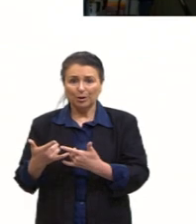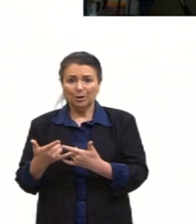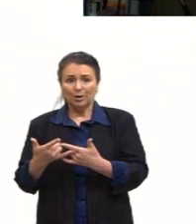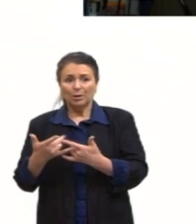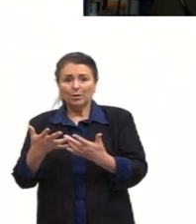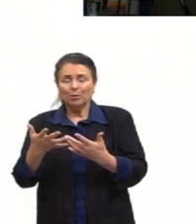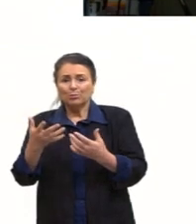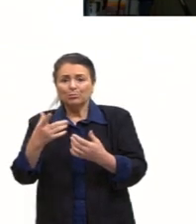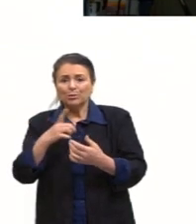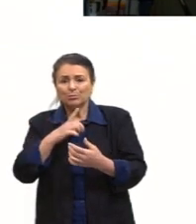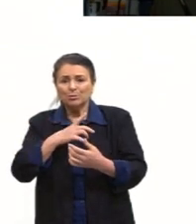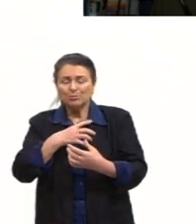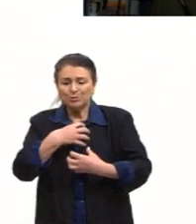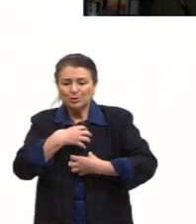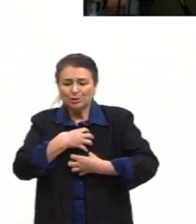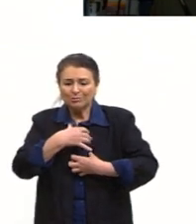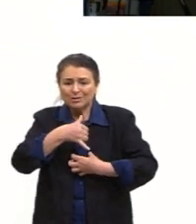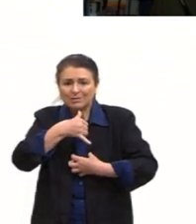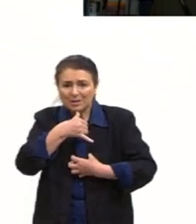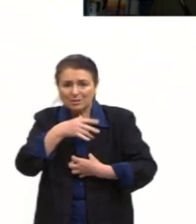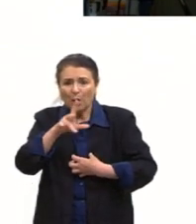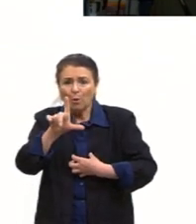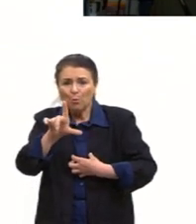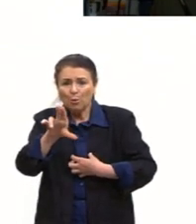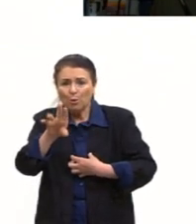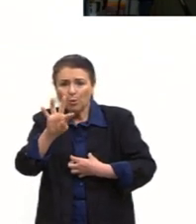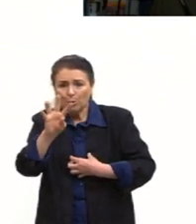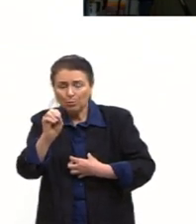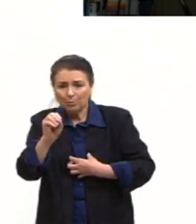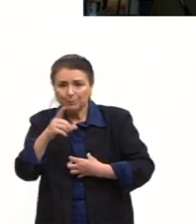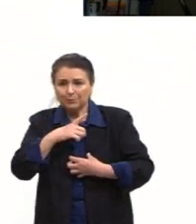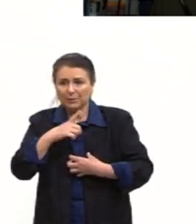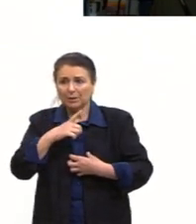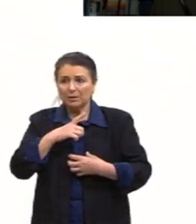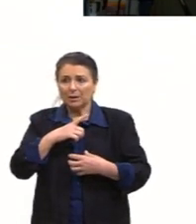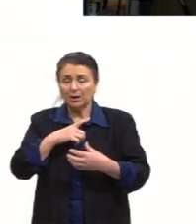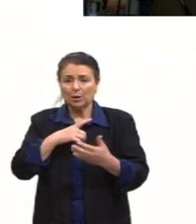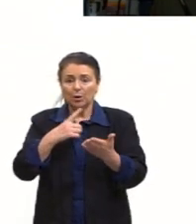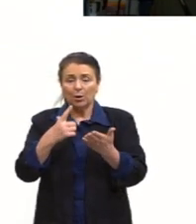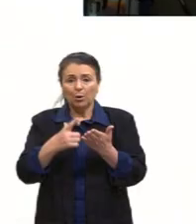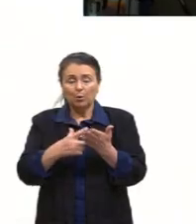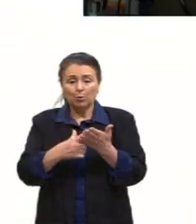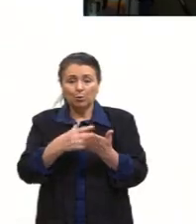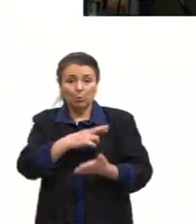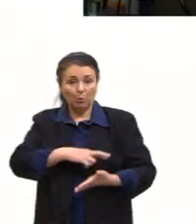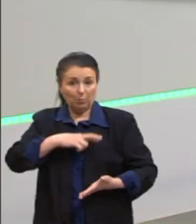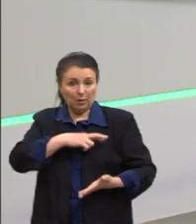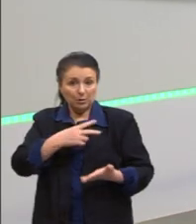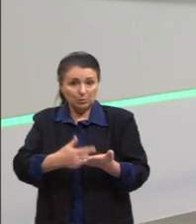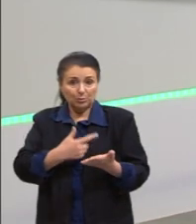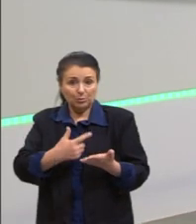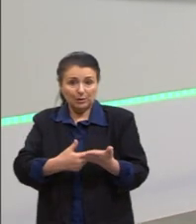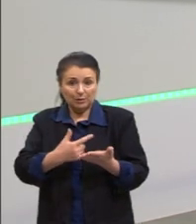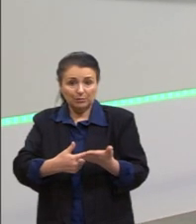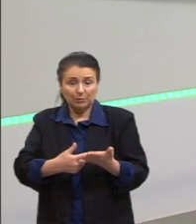luto. Na última aula, trouxe um romance, que era o K, do Bernardo Kuczynski, que ele consegue nos mostrar exatamente